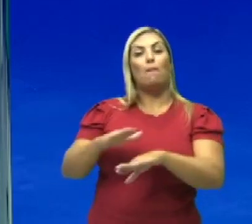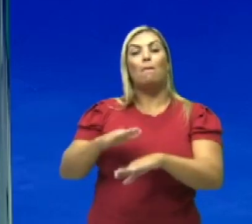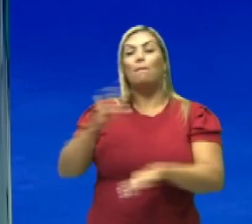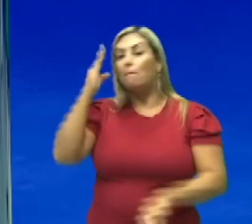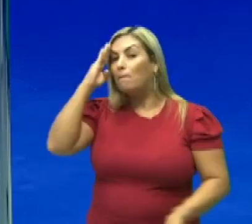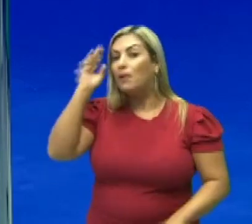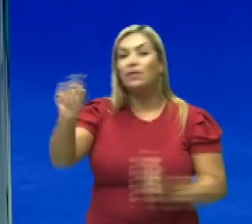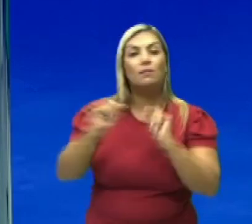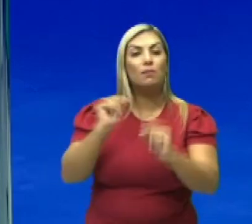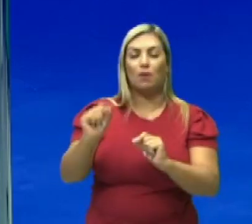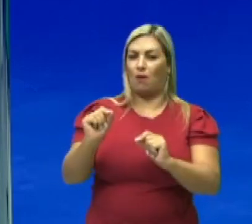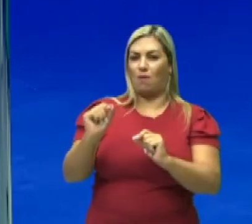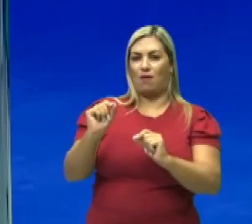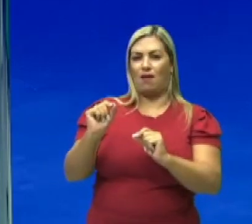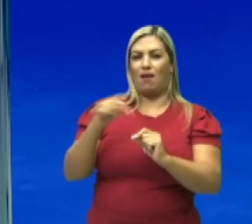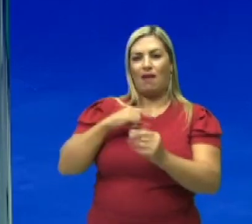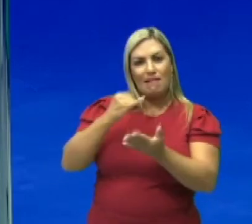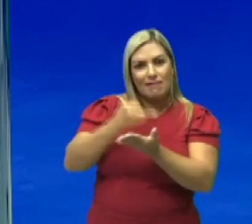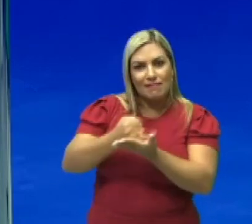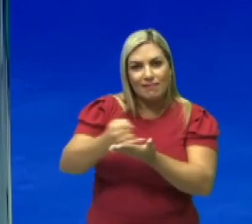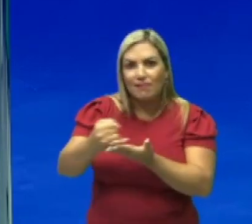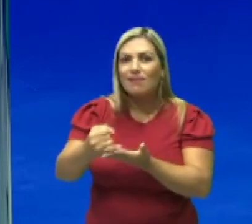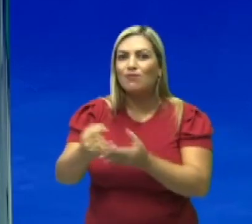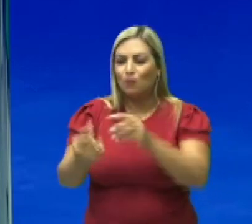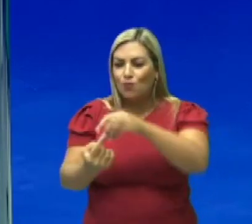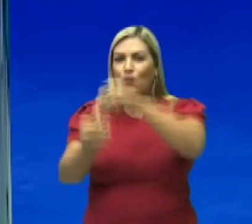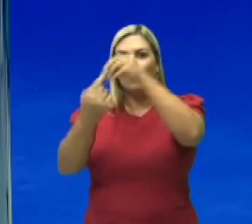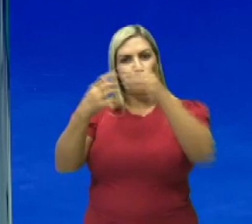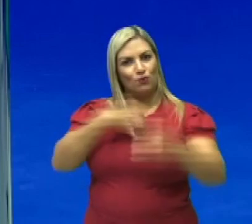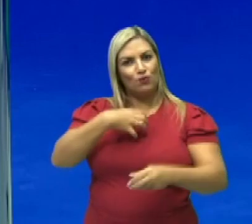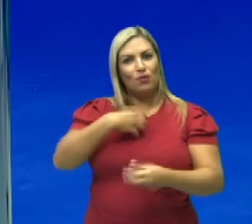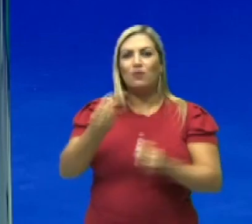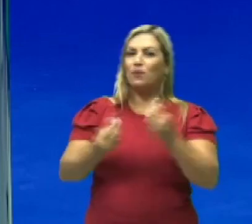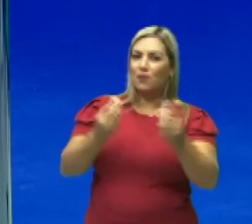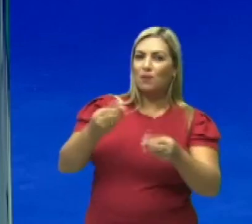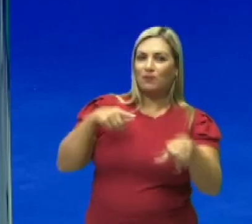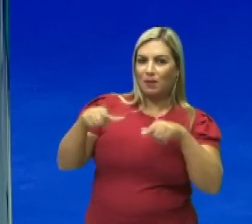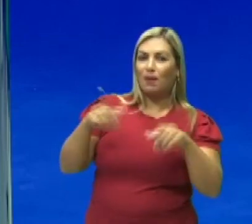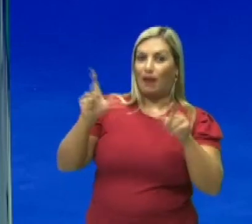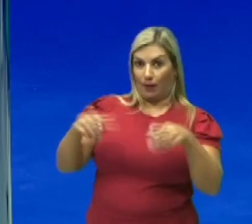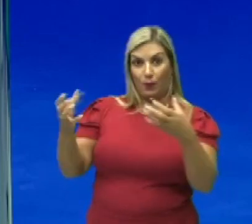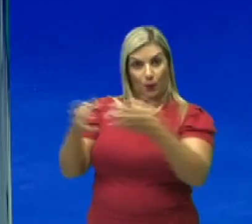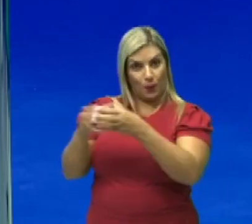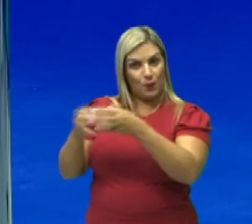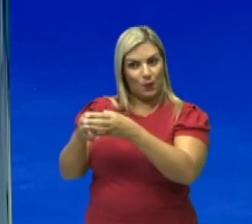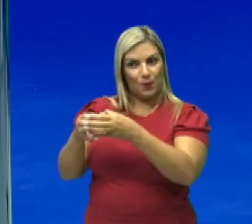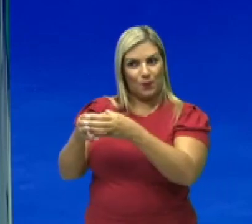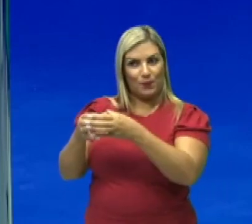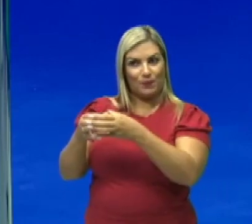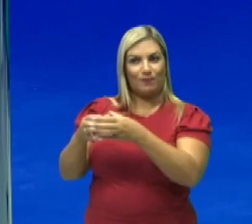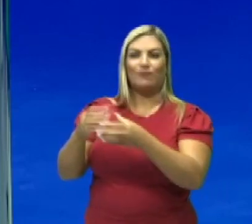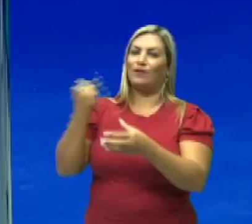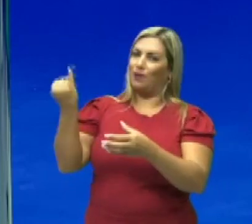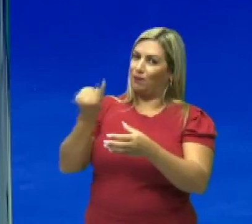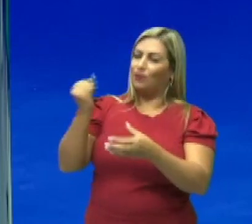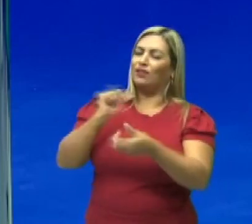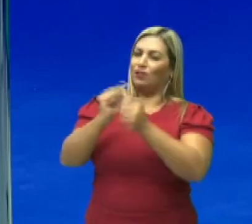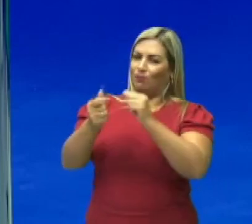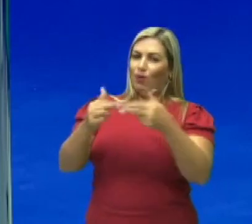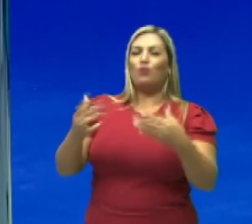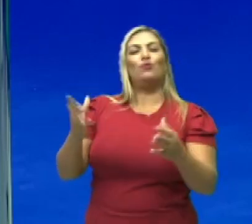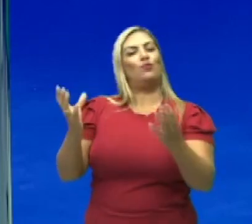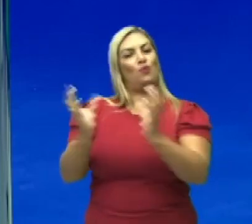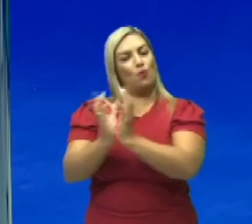se na raiz dele, para iniciar, a única forma de ser trabalhado é coletivamente, é considerado esporte